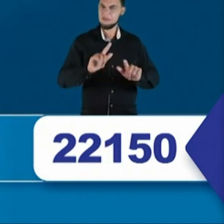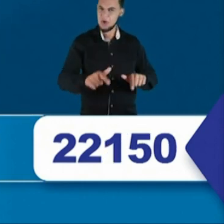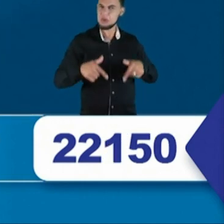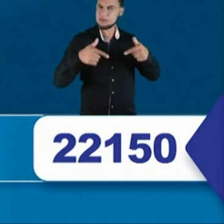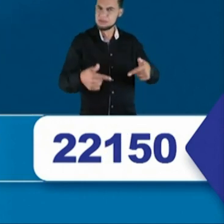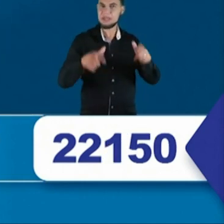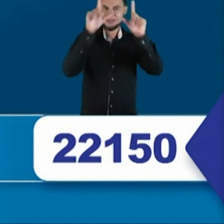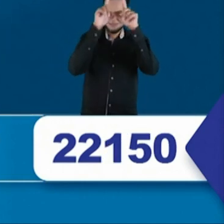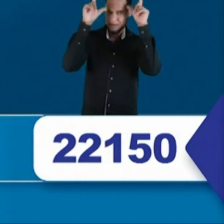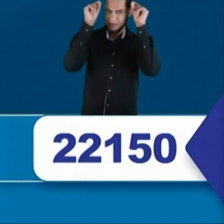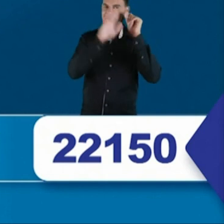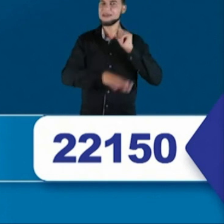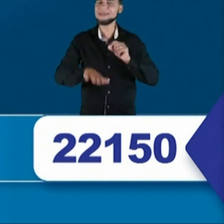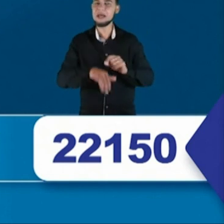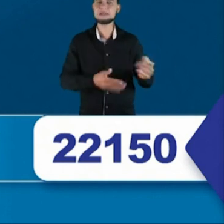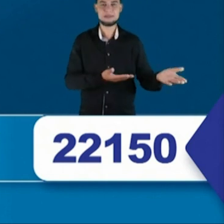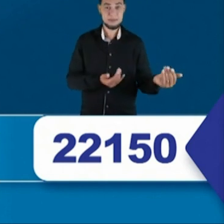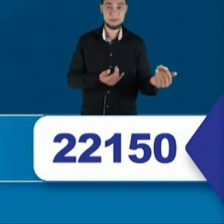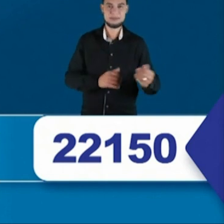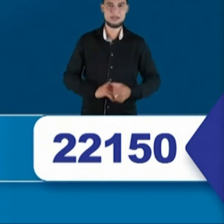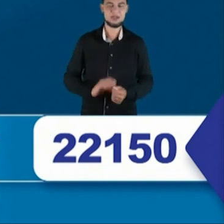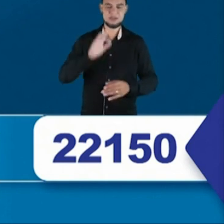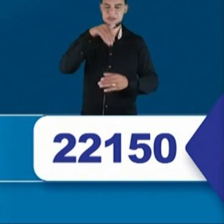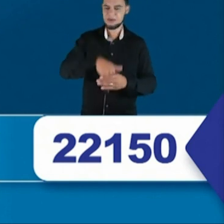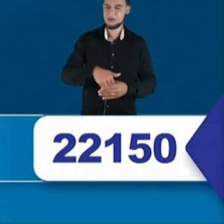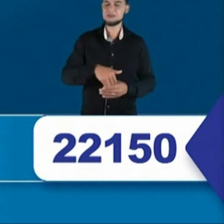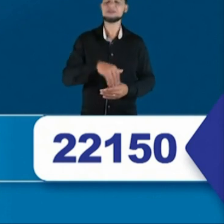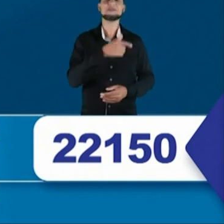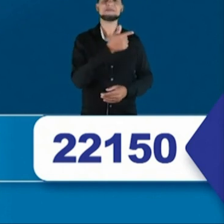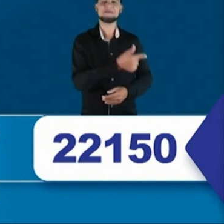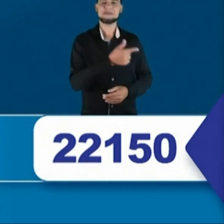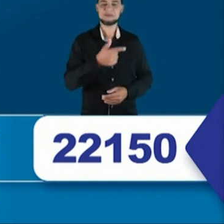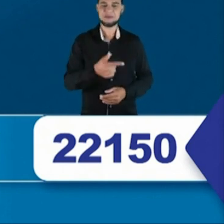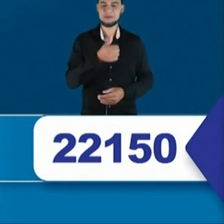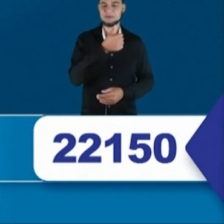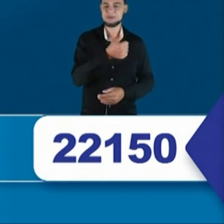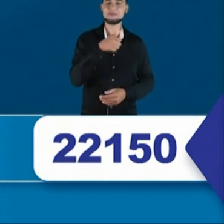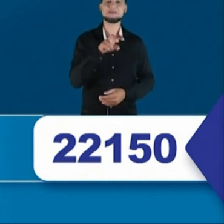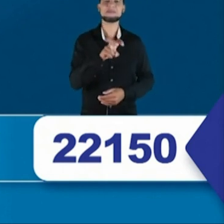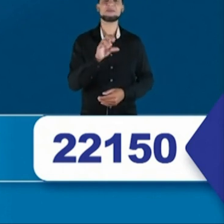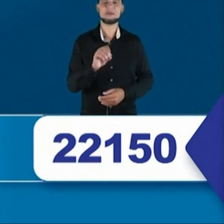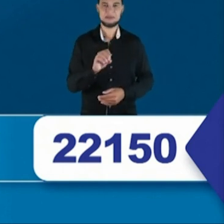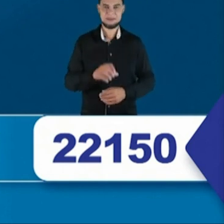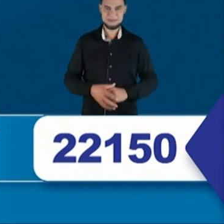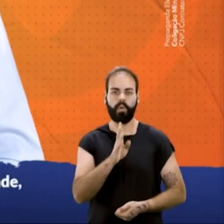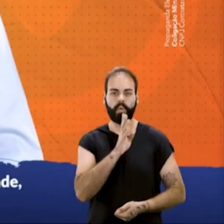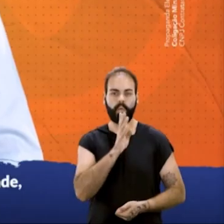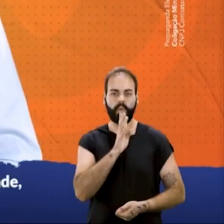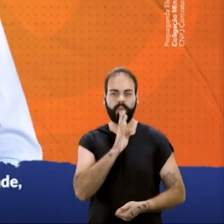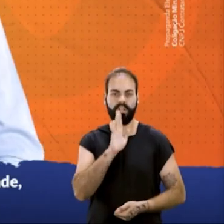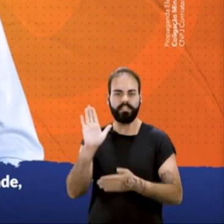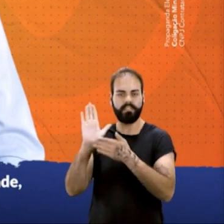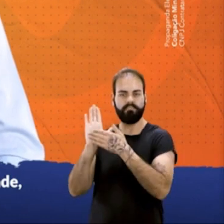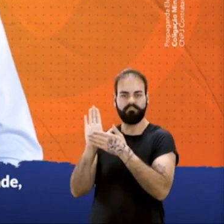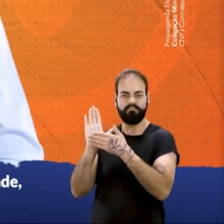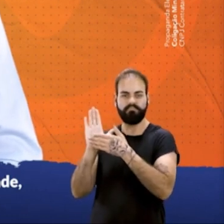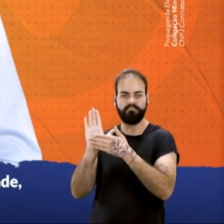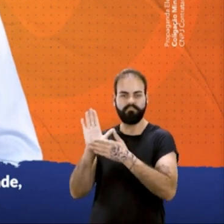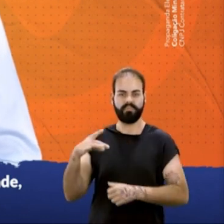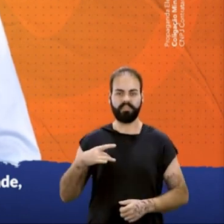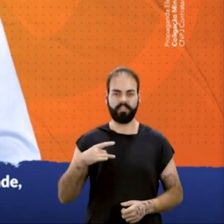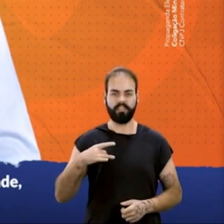pela enfermagem, crianças e adolescentes. Vote Madalena da Enfermagem, 22, 150. Conheça os nossos